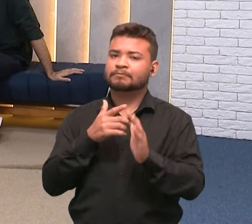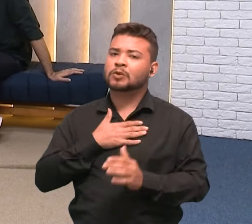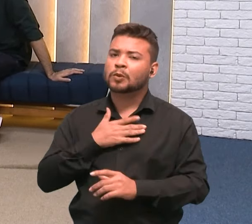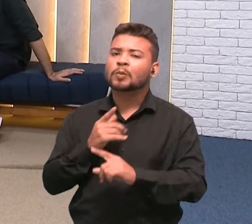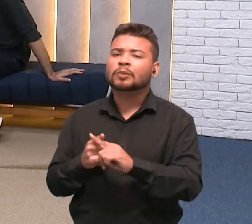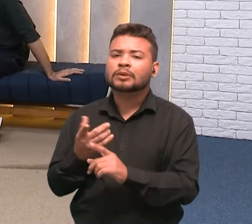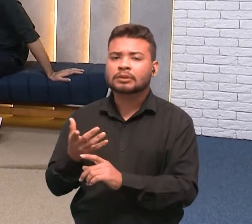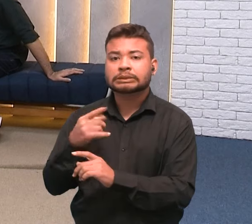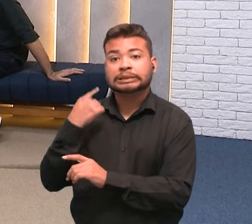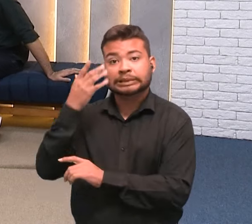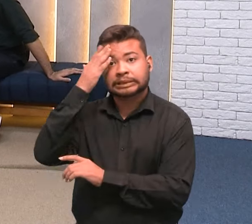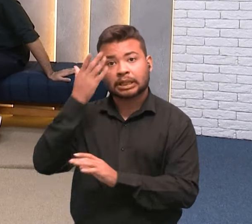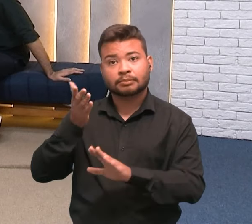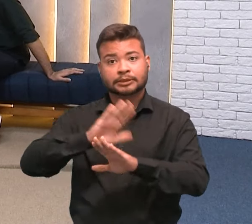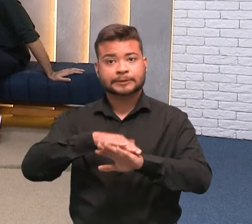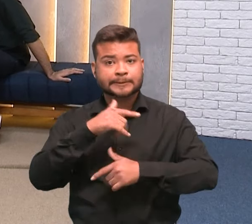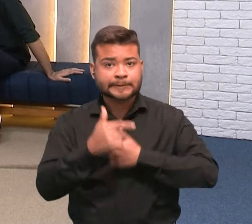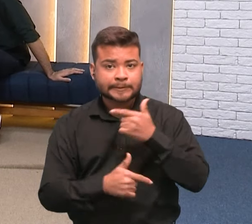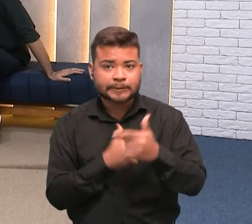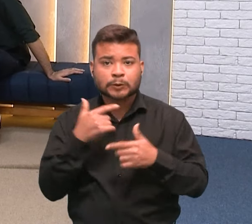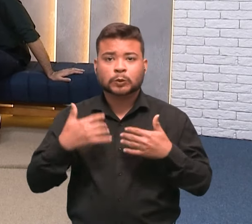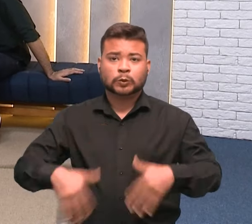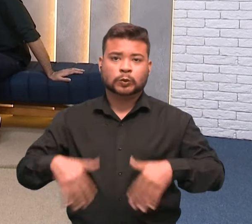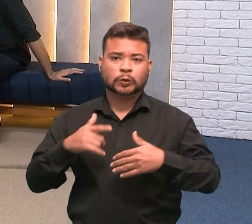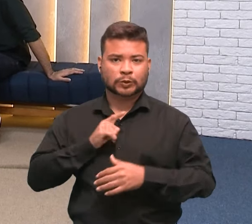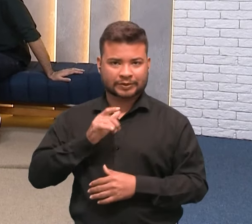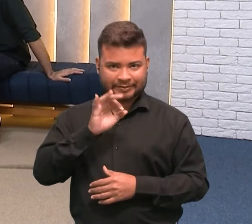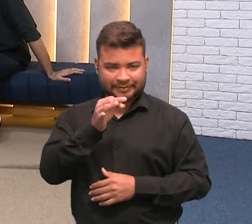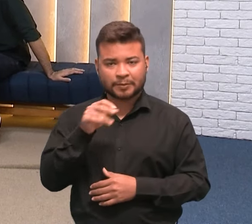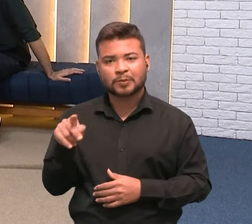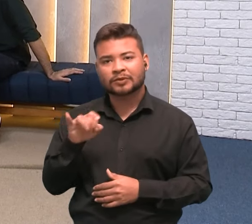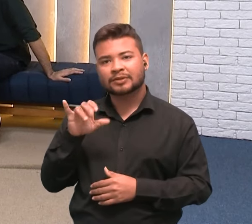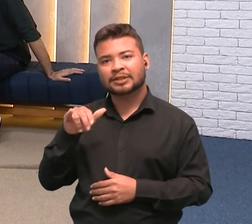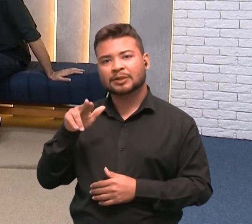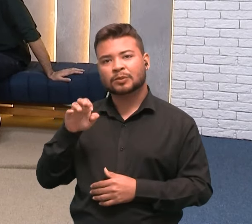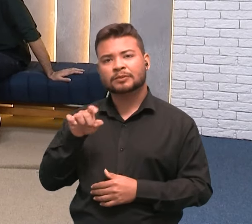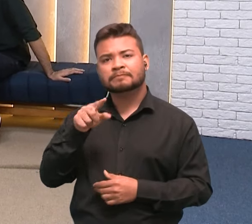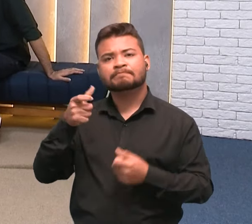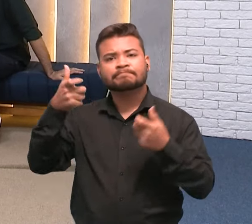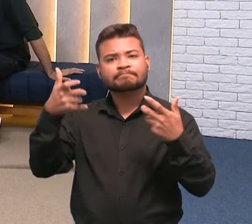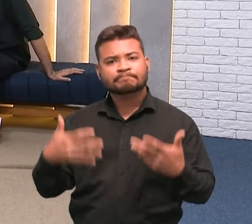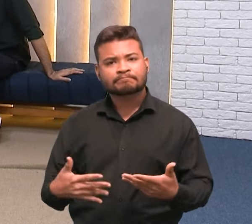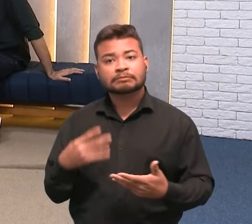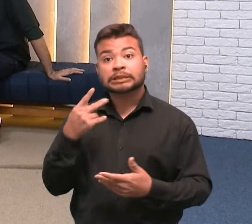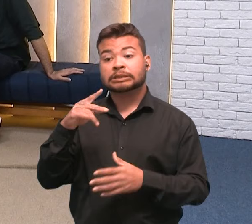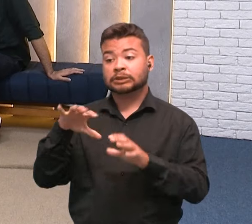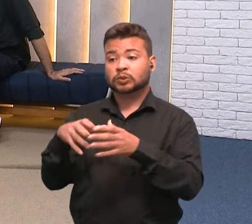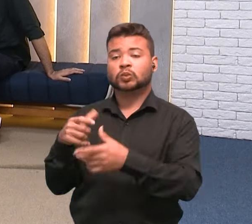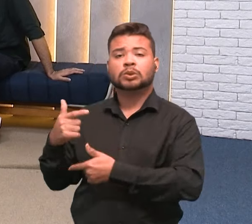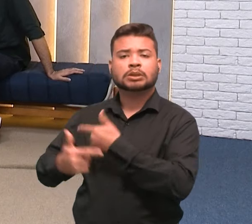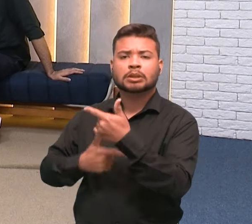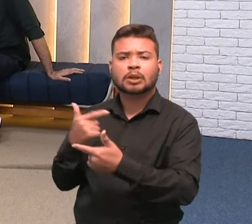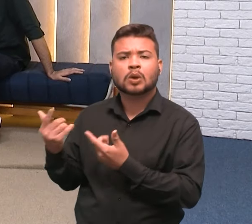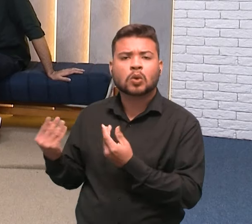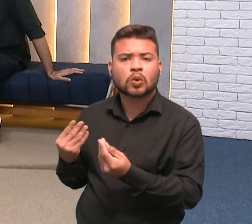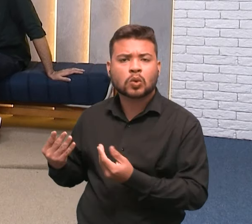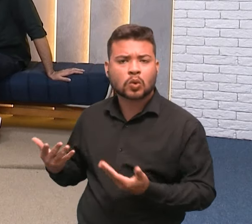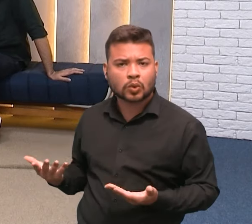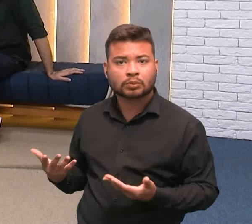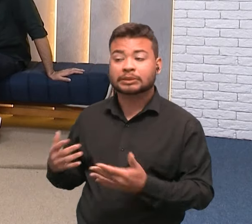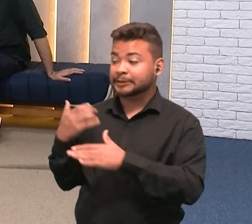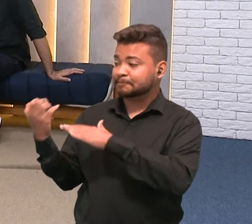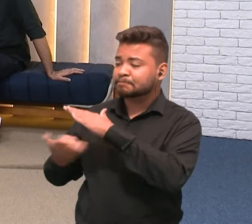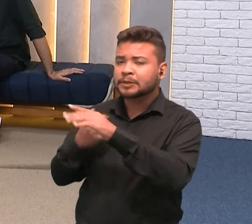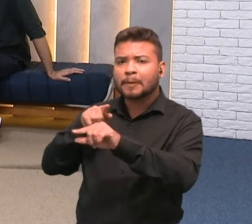trabalho que tudo isso dá, né, professora Cleonice? Conta para a gente sobre o trabalho de vocês, sobre esse trabalho das